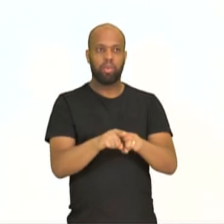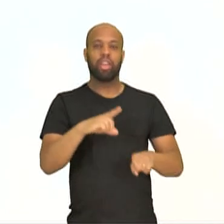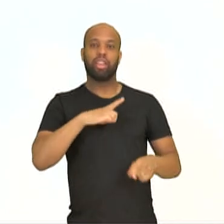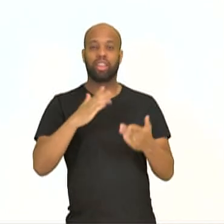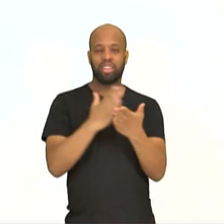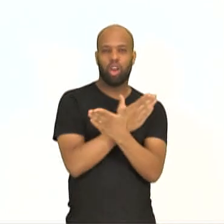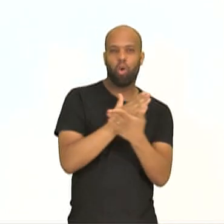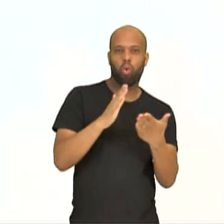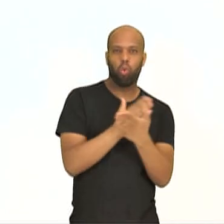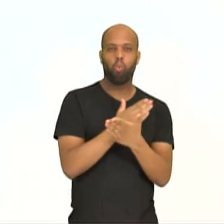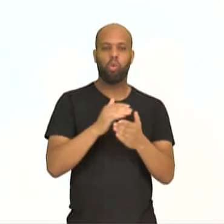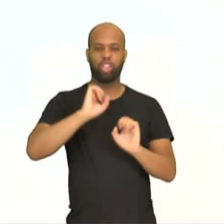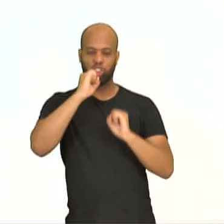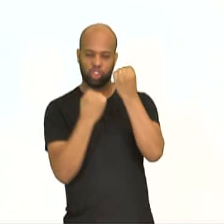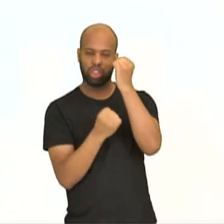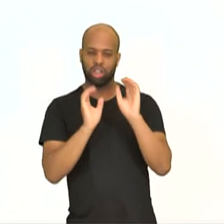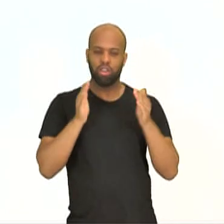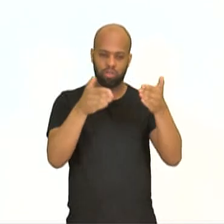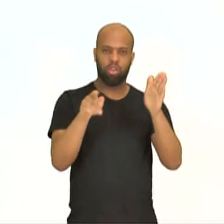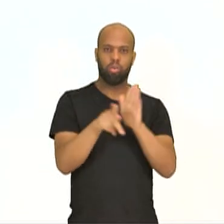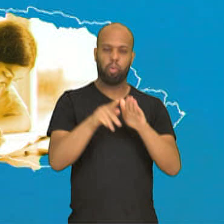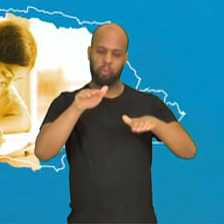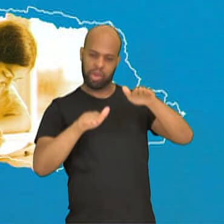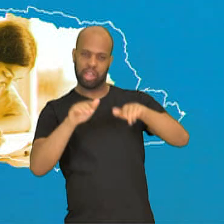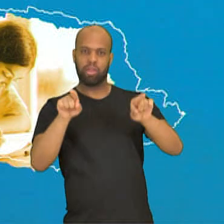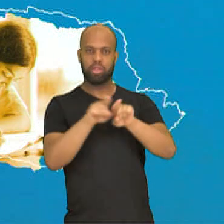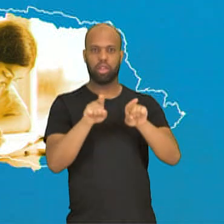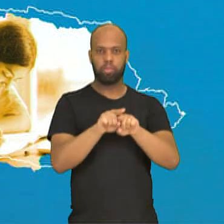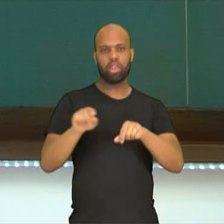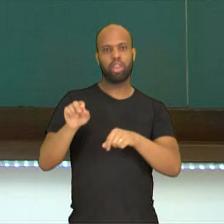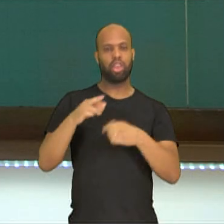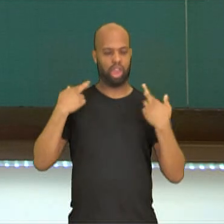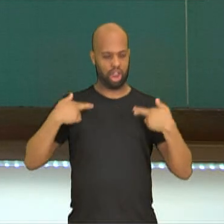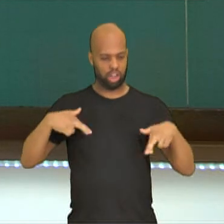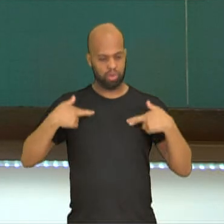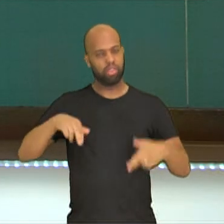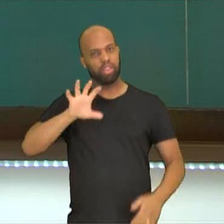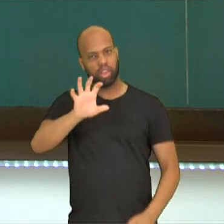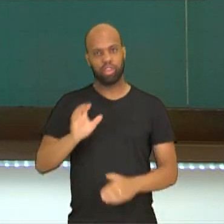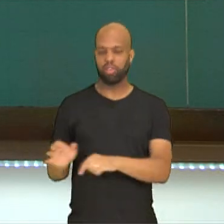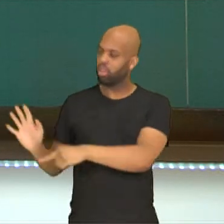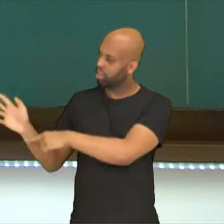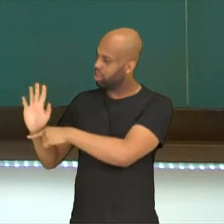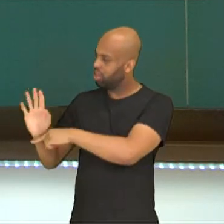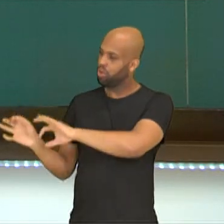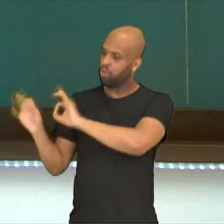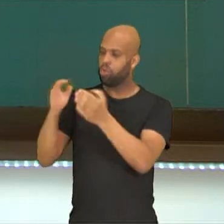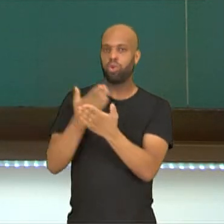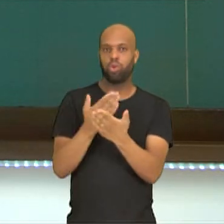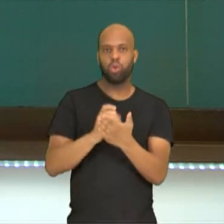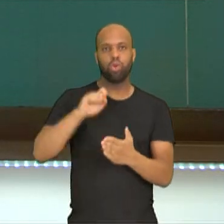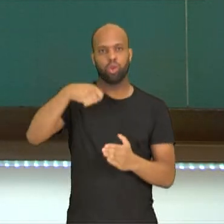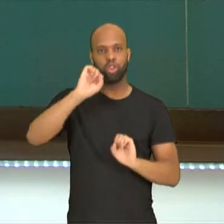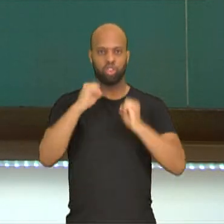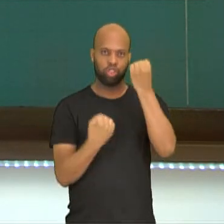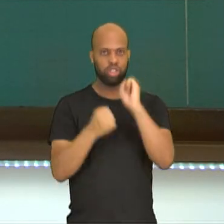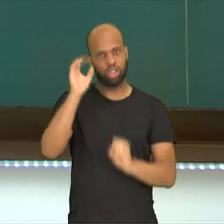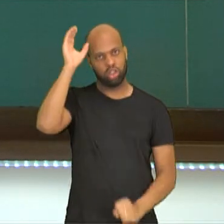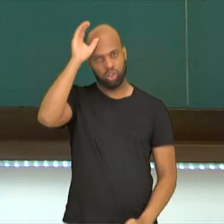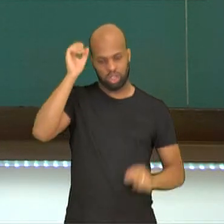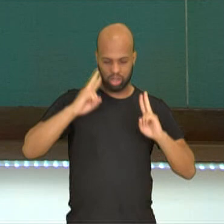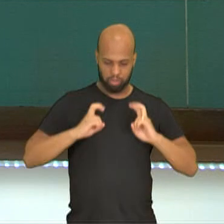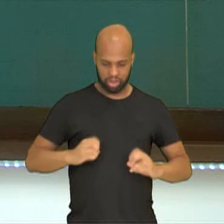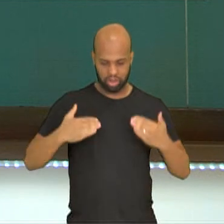relaxamento, equilíbrio também ali, né? E é isso, pessoal. Neste vídeo, nós falamos sobre as ginásticas de